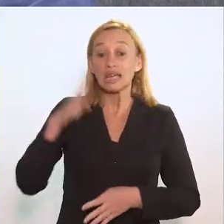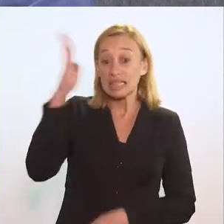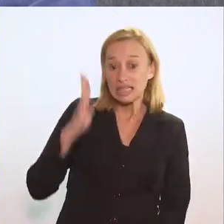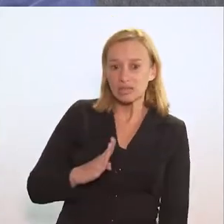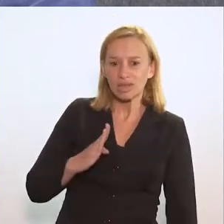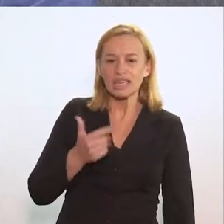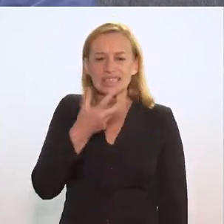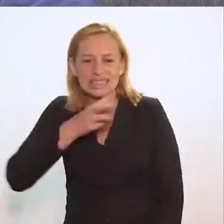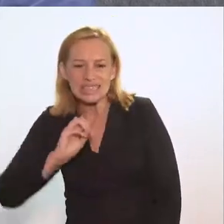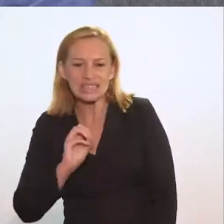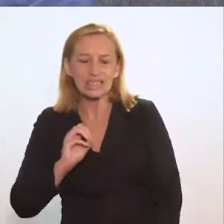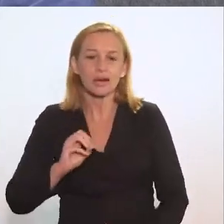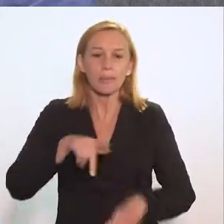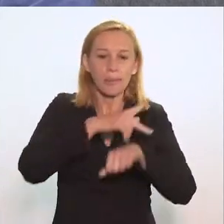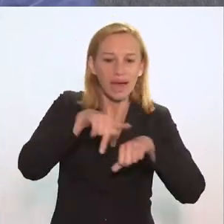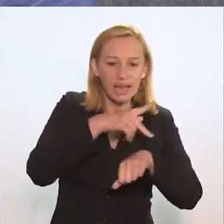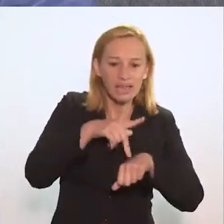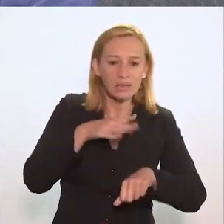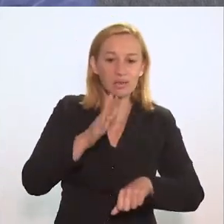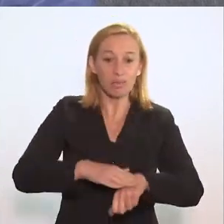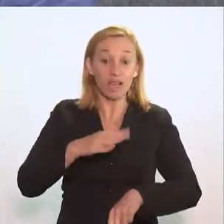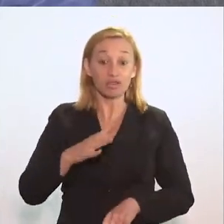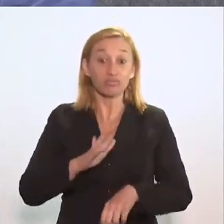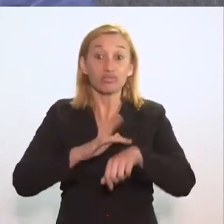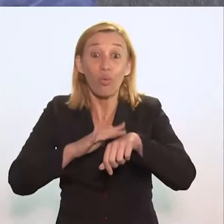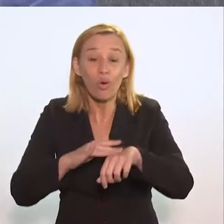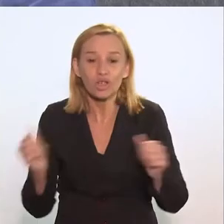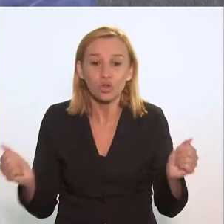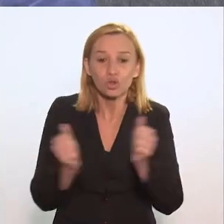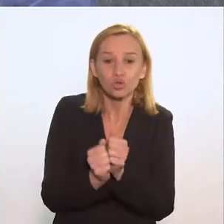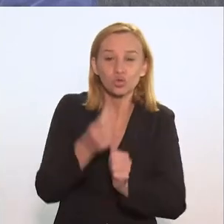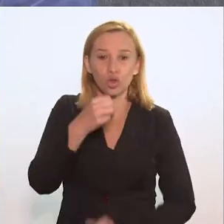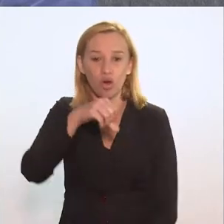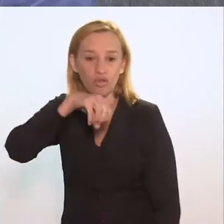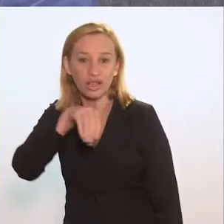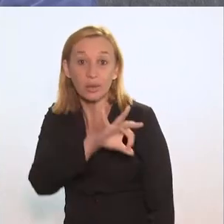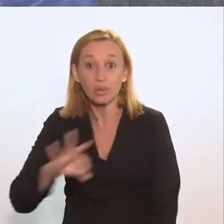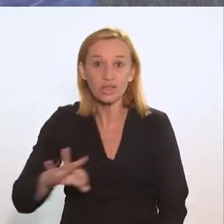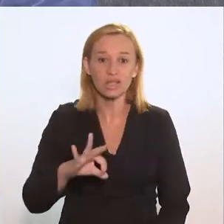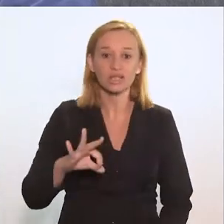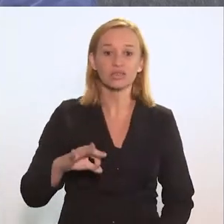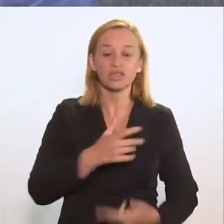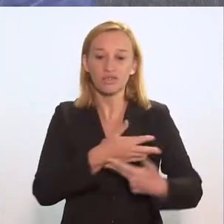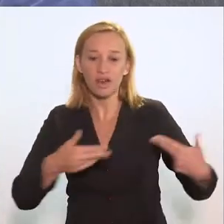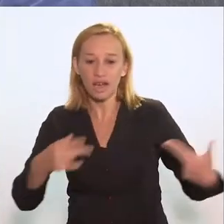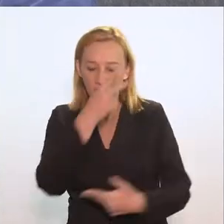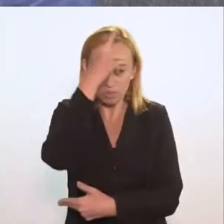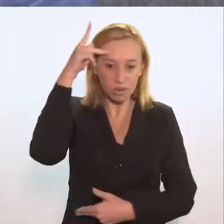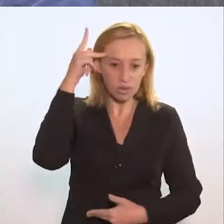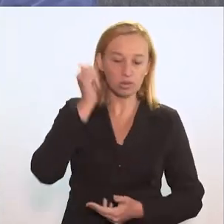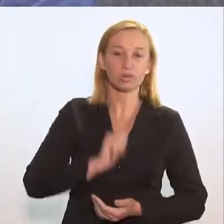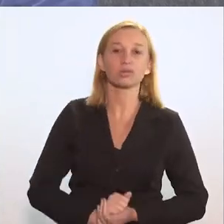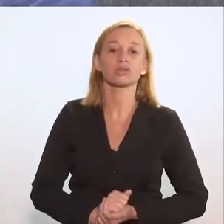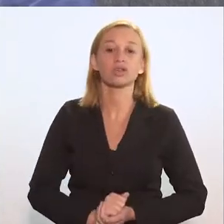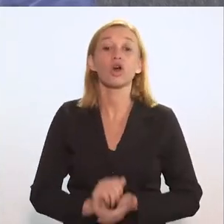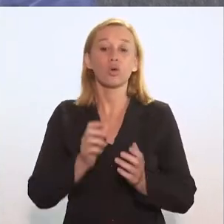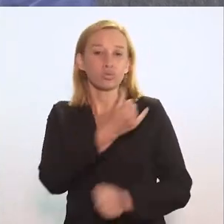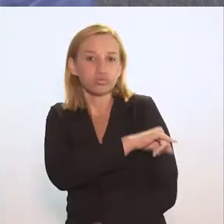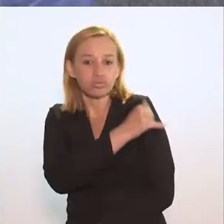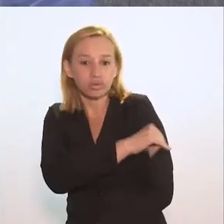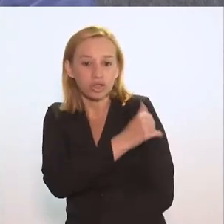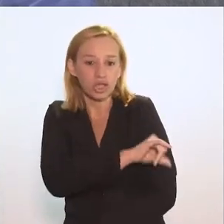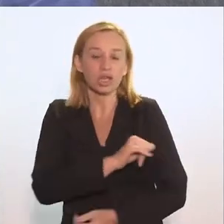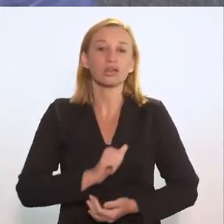o Brasil está entre os 30 países com maior incidência da doença, que juntos somam 90% dos casos em todo o mundo.